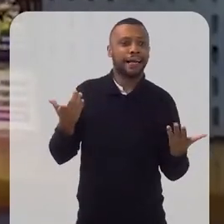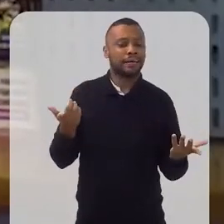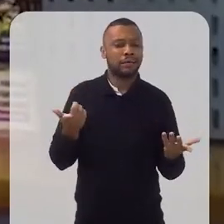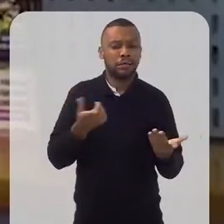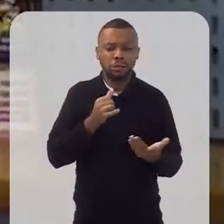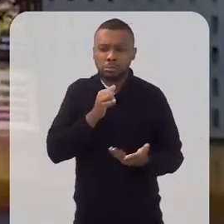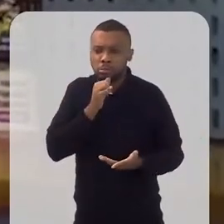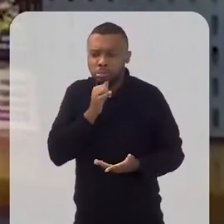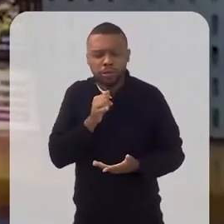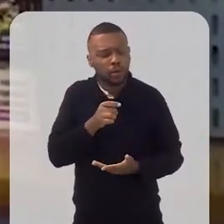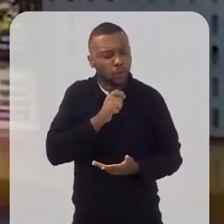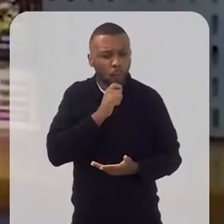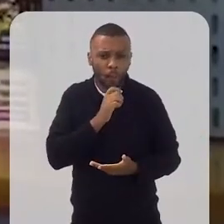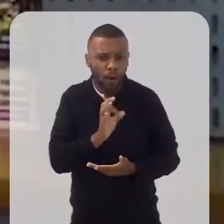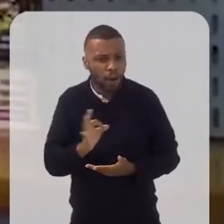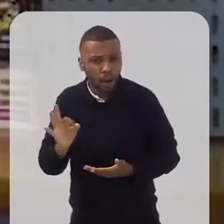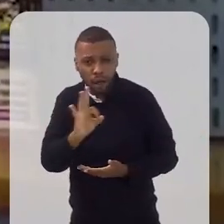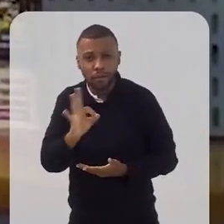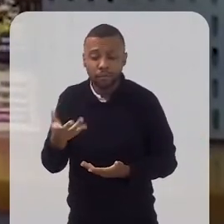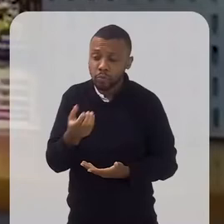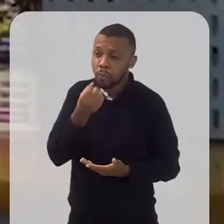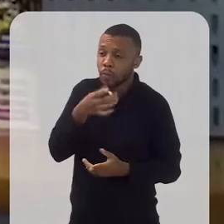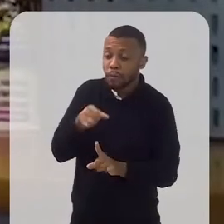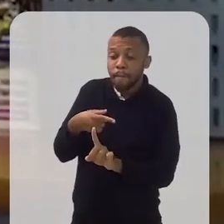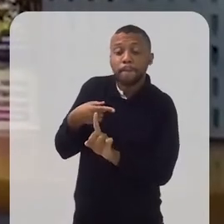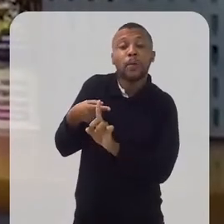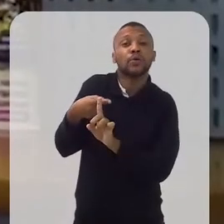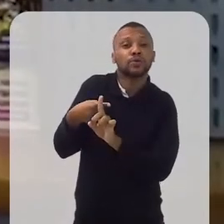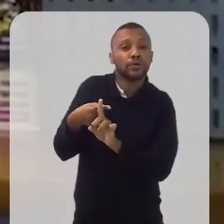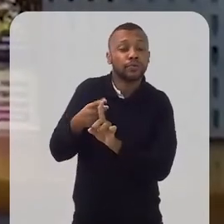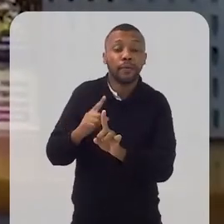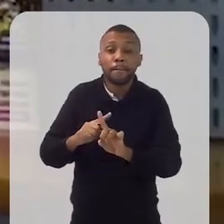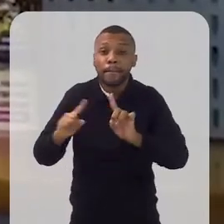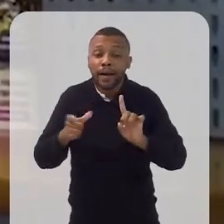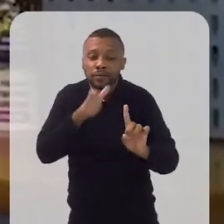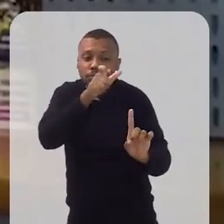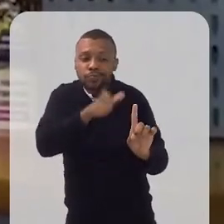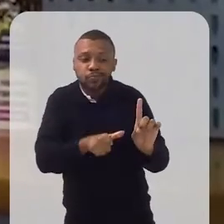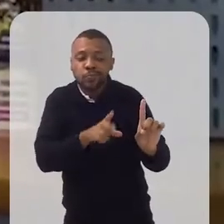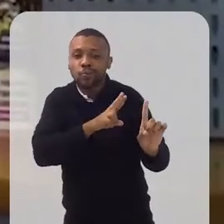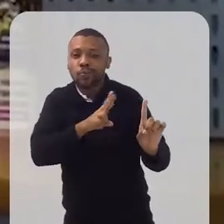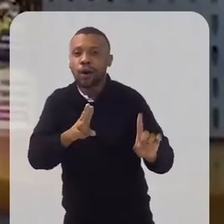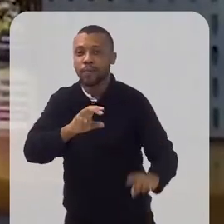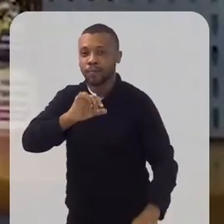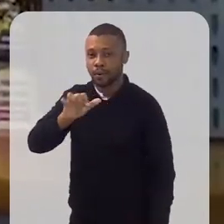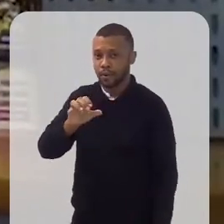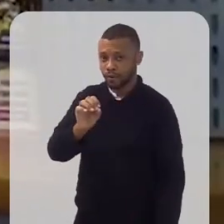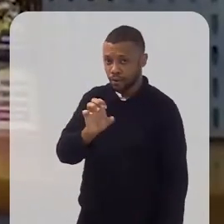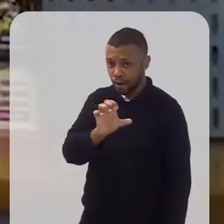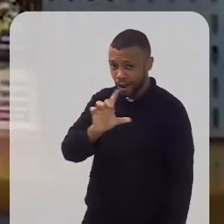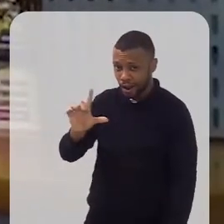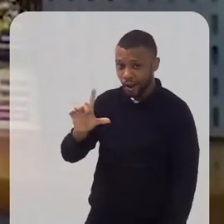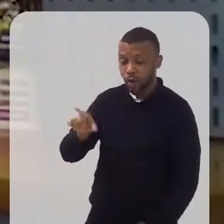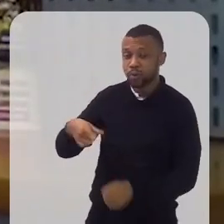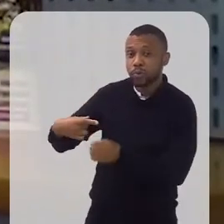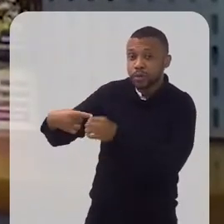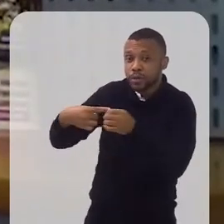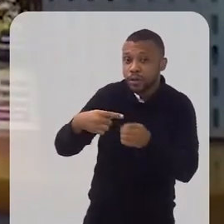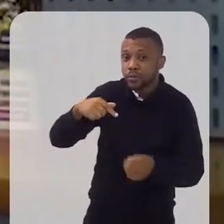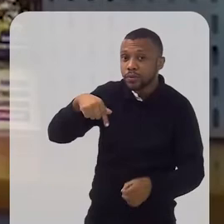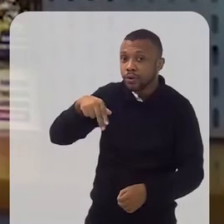tristes, porque é positivo o que a gente ouviu. Mas acho que o seu Joel, lá de Kissamã, de